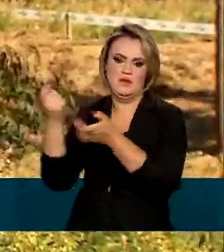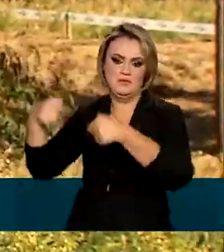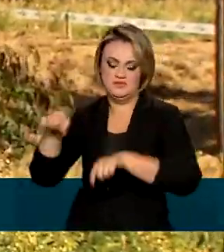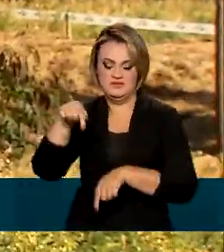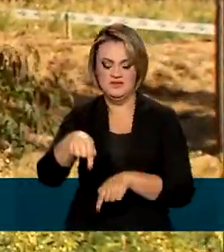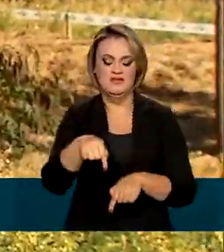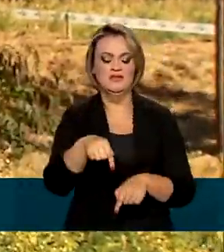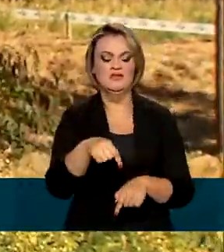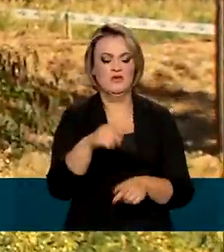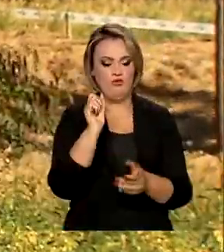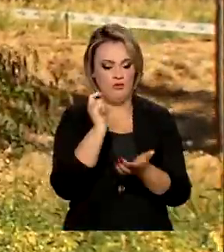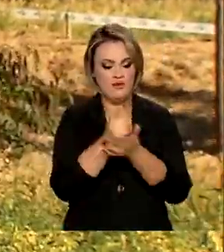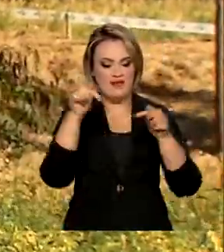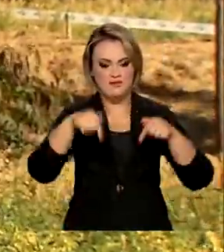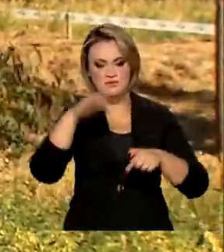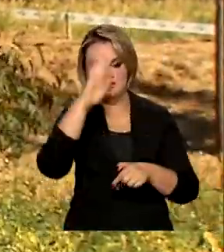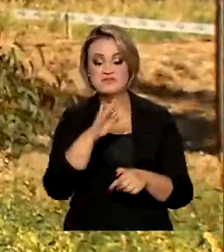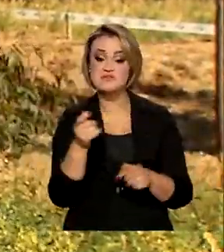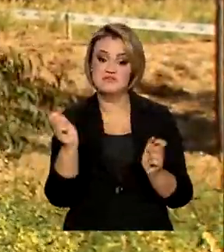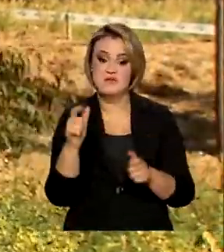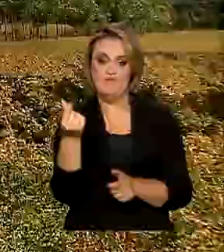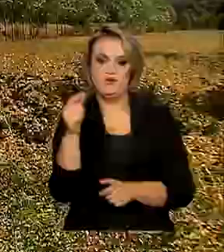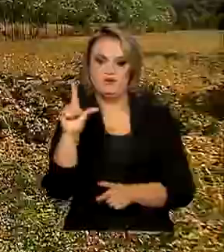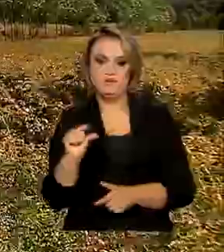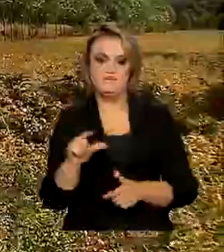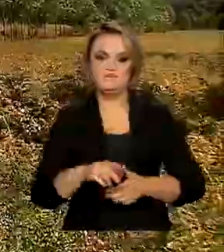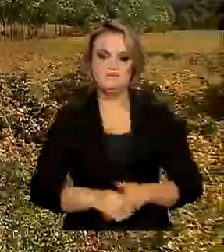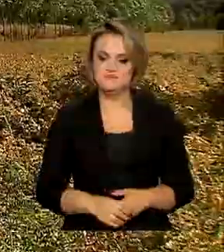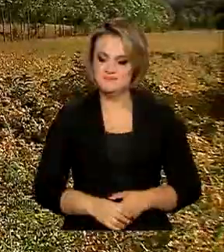preço, então, reduza para essa população.